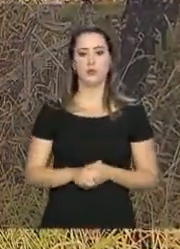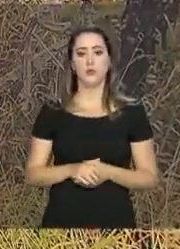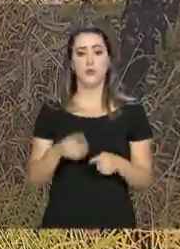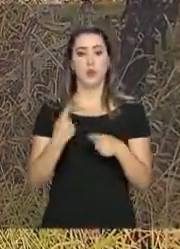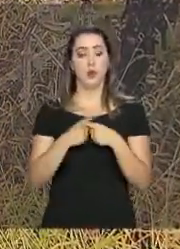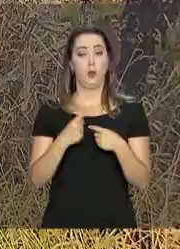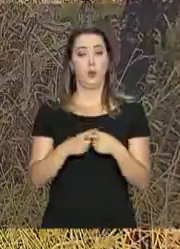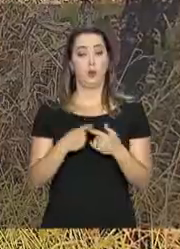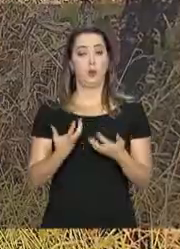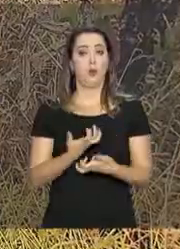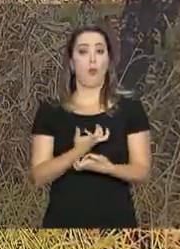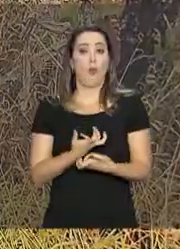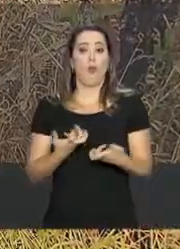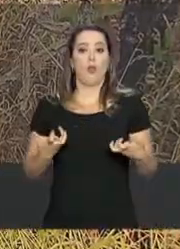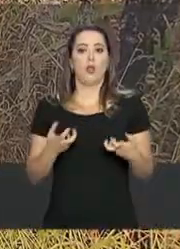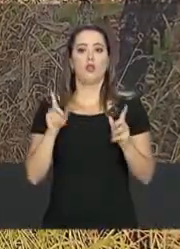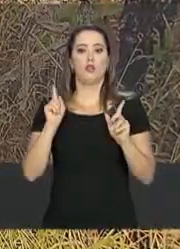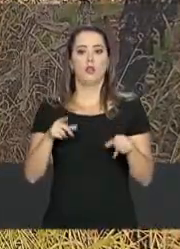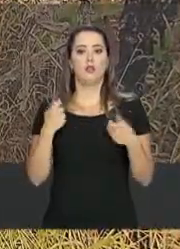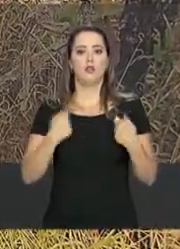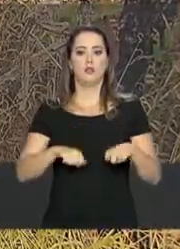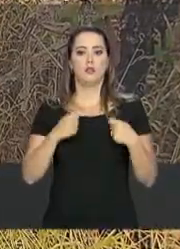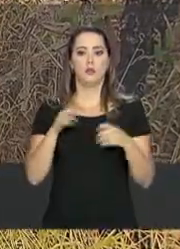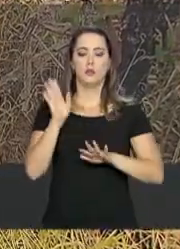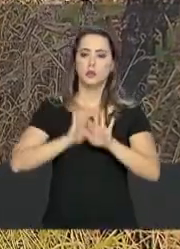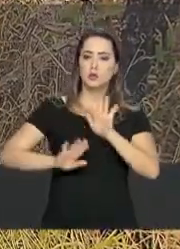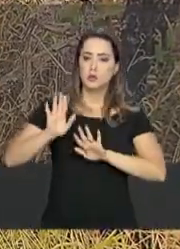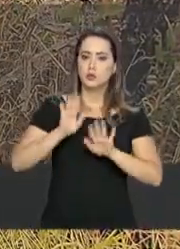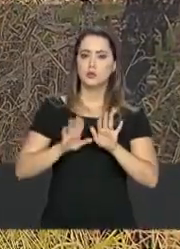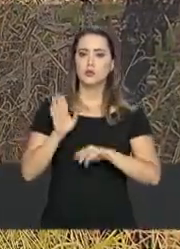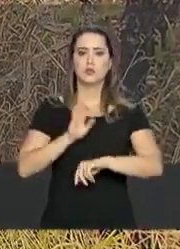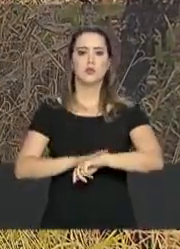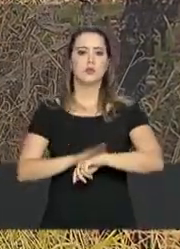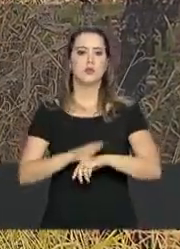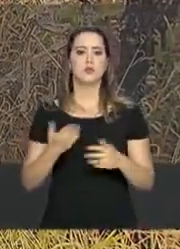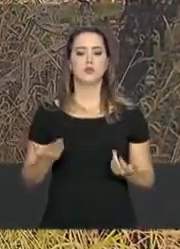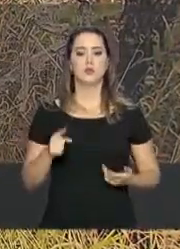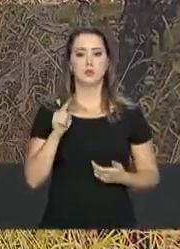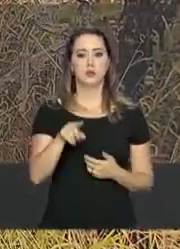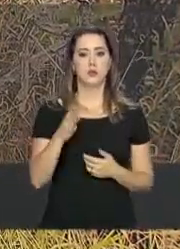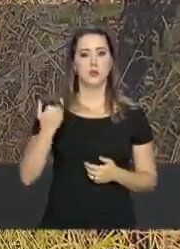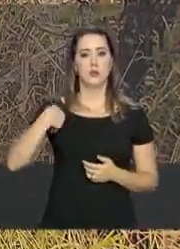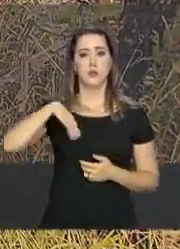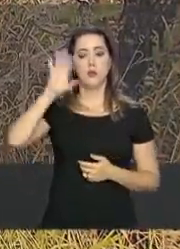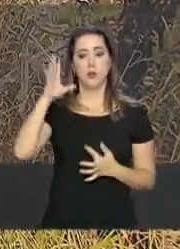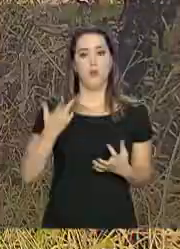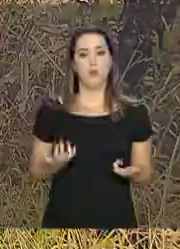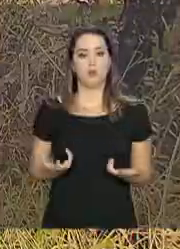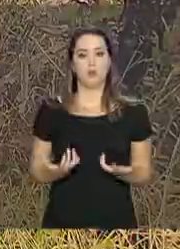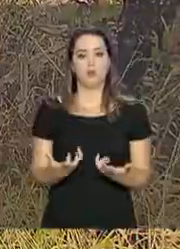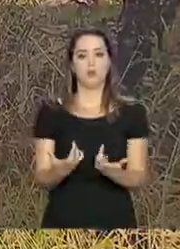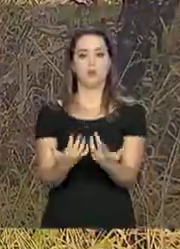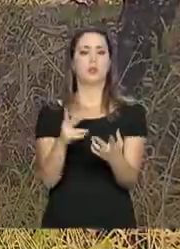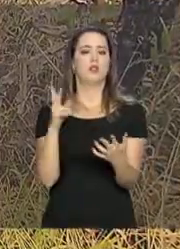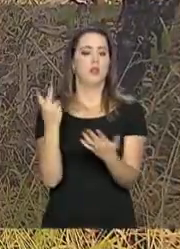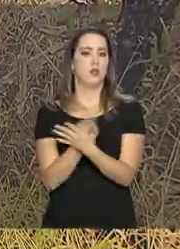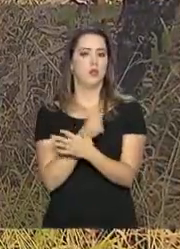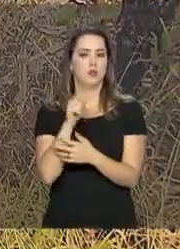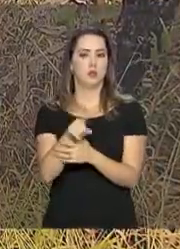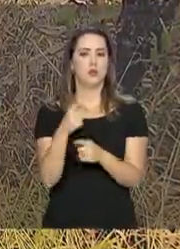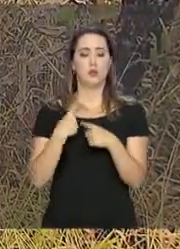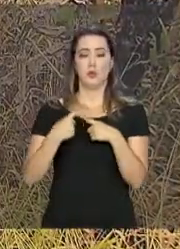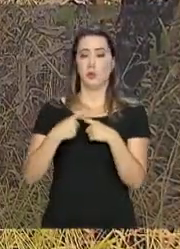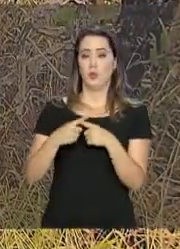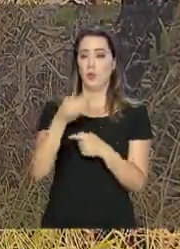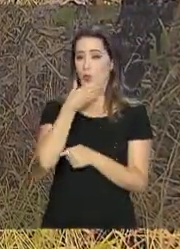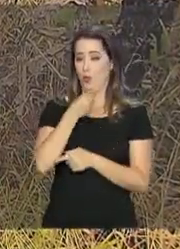rapidamente. Por isso é preciso tomar muito cuidado nesta época do ano. A maior parte dos incêndios é causada por ação